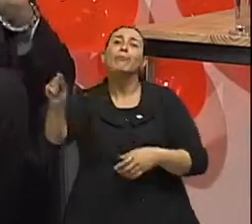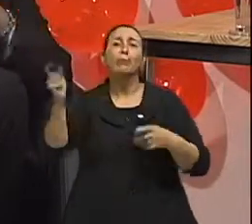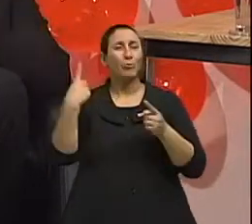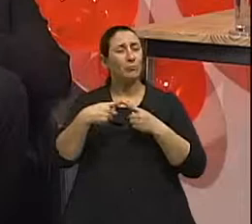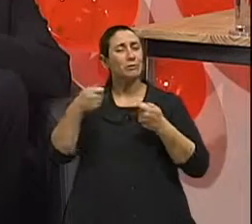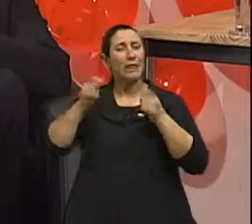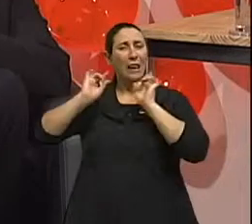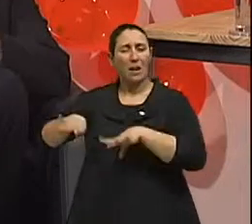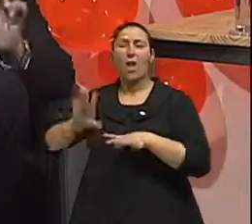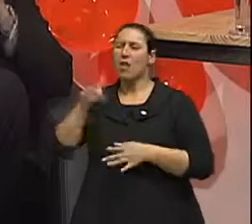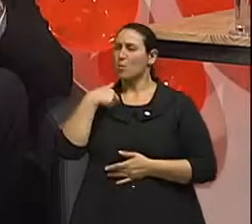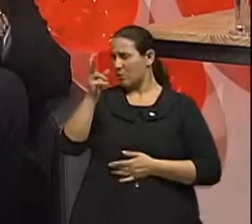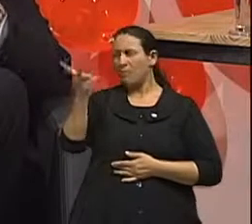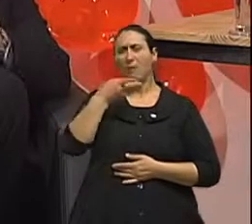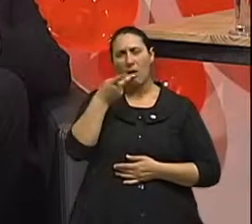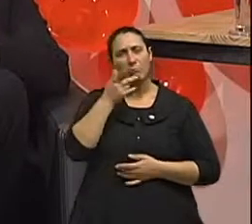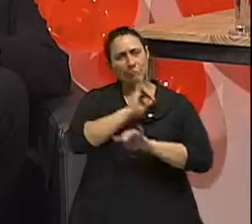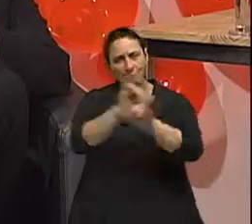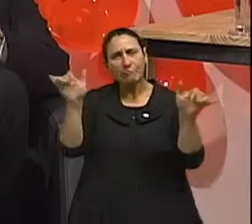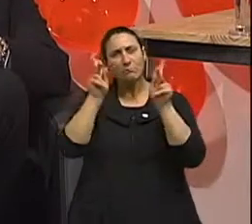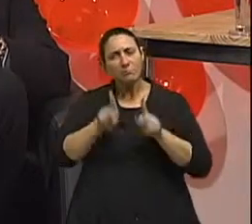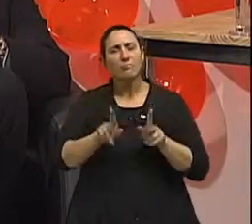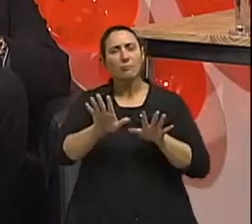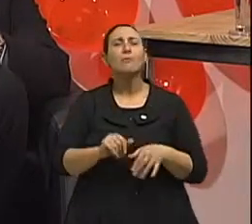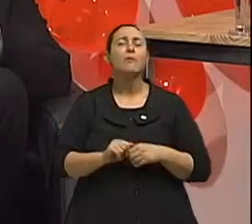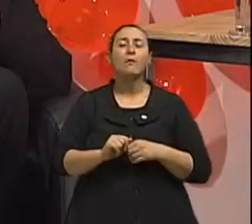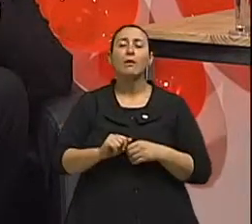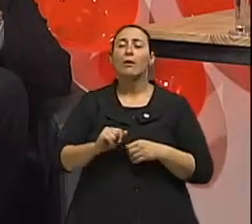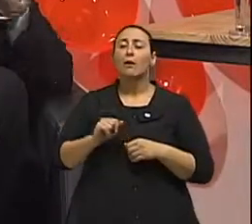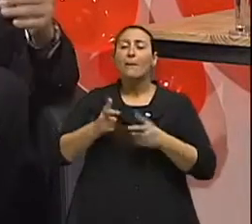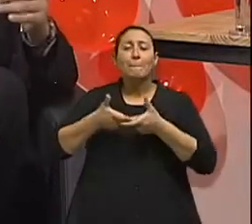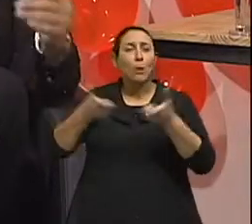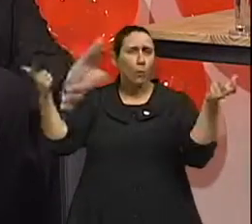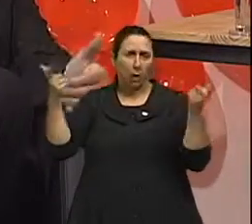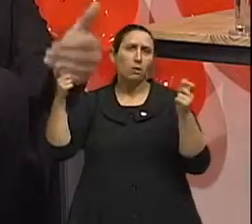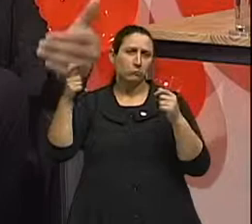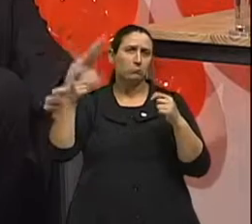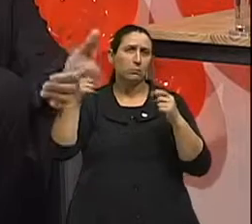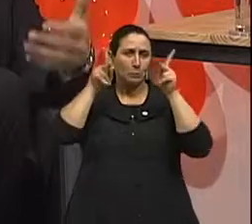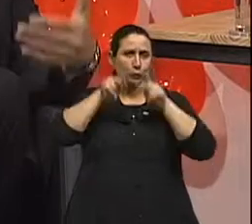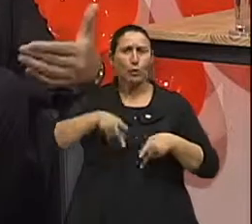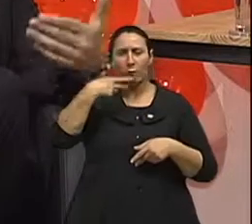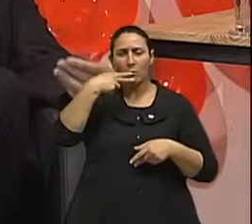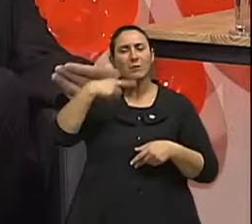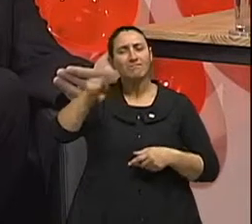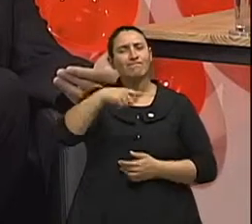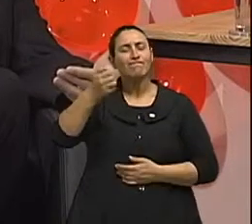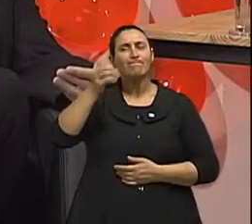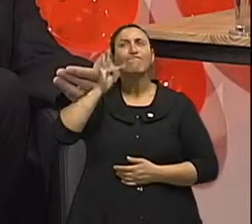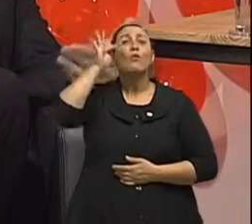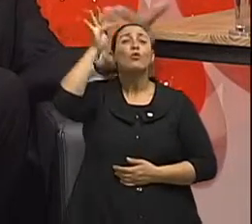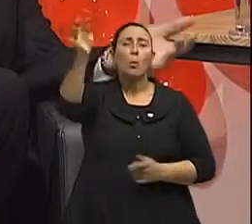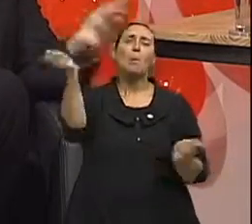um dado que também eu gosto de reforçar. Basicamente, 100% dos fumantes em algum momento da sua vida vão ter se arrependido, vão se arrepender de ter